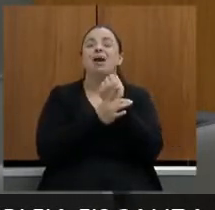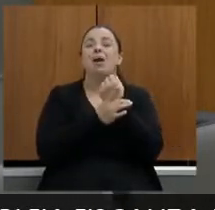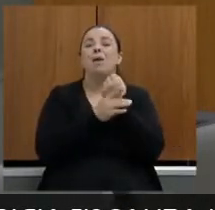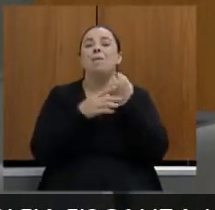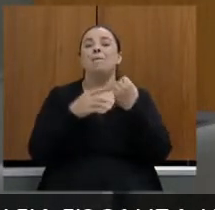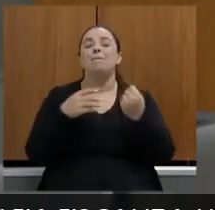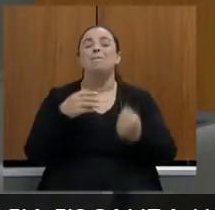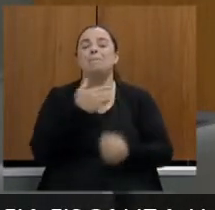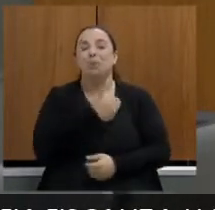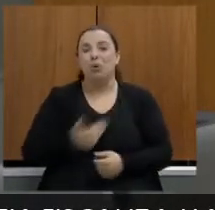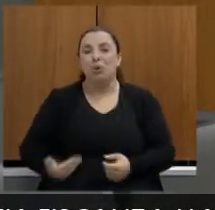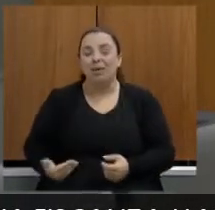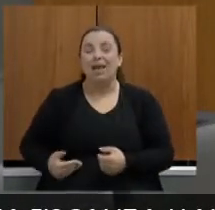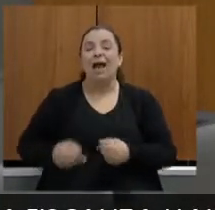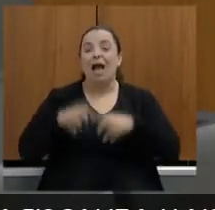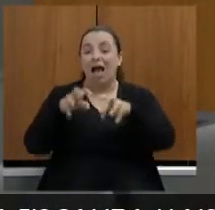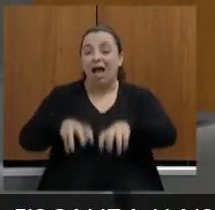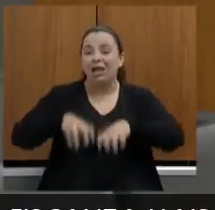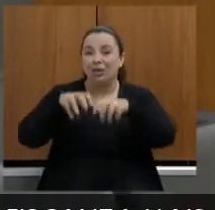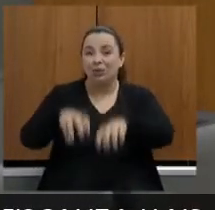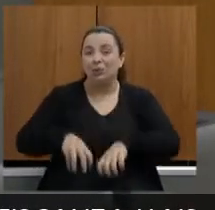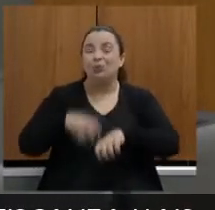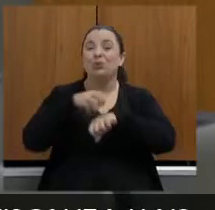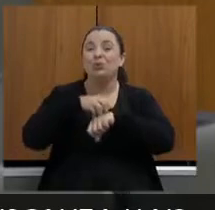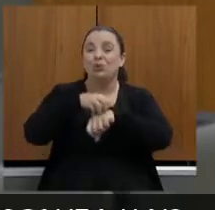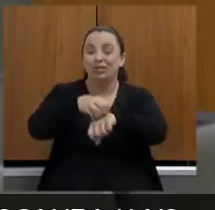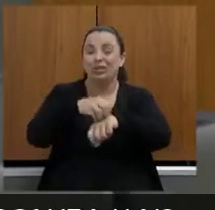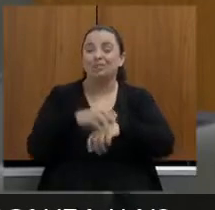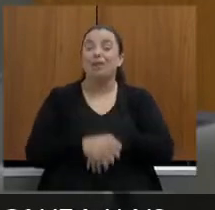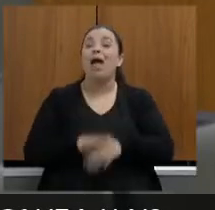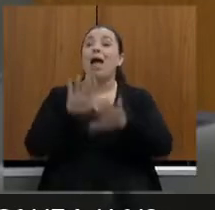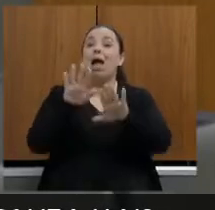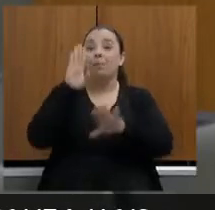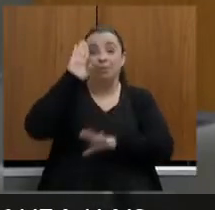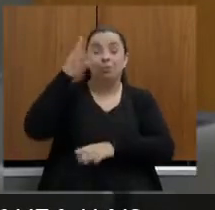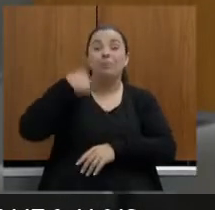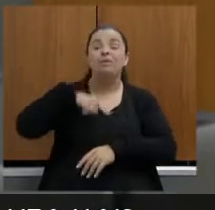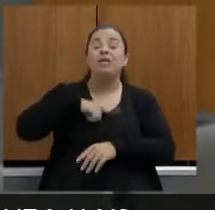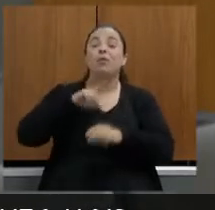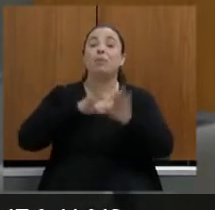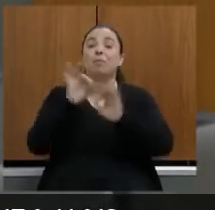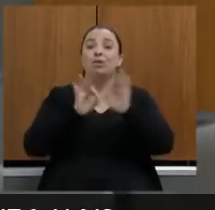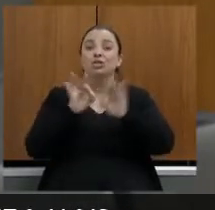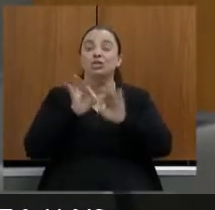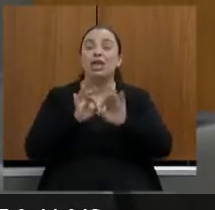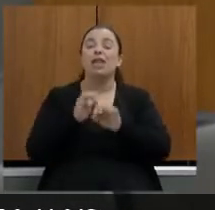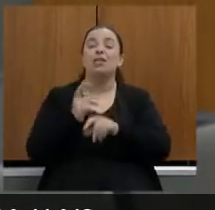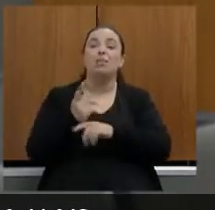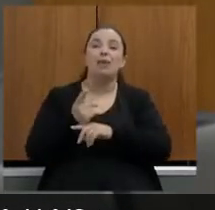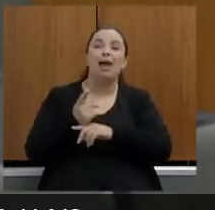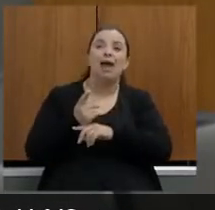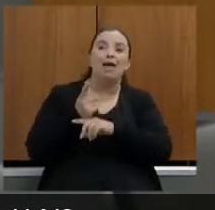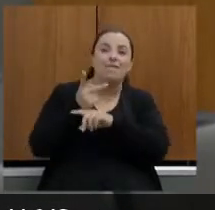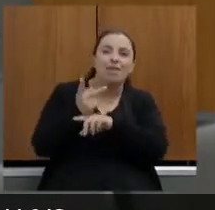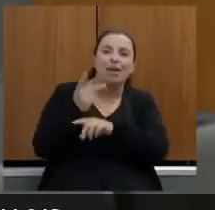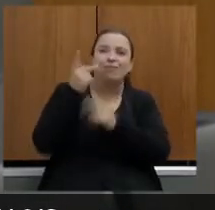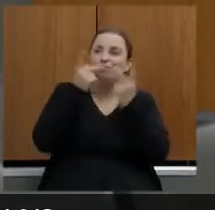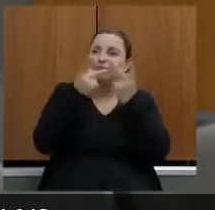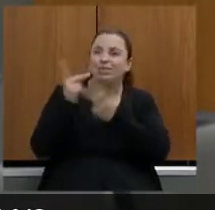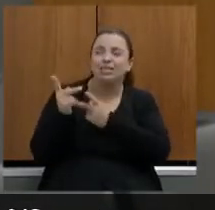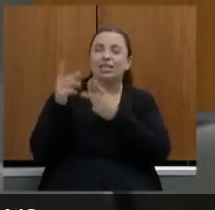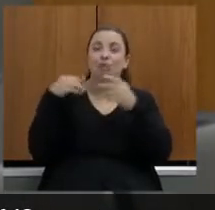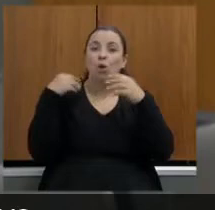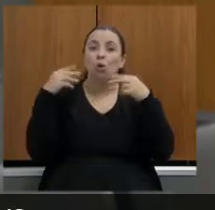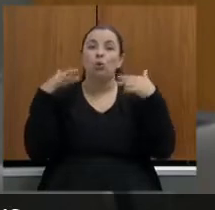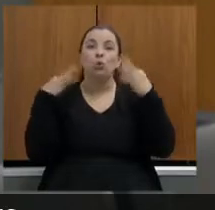fazendo um grande projeto para essa região da Serra do Rola Moça ali para preservar mas inclusive para explorar ecologicamente com turismo enfim Flávio